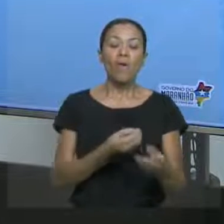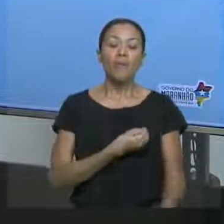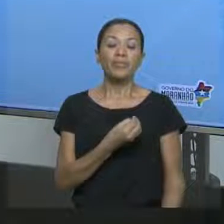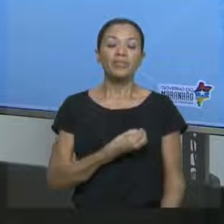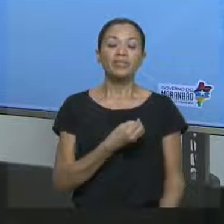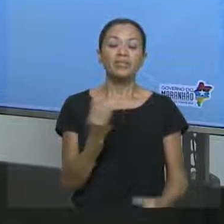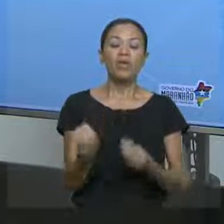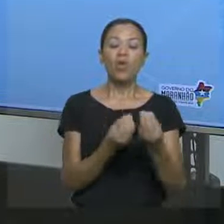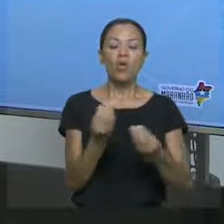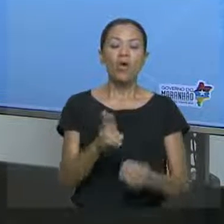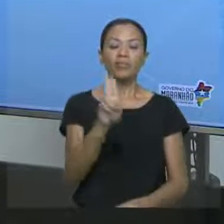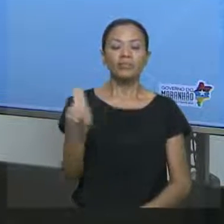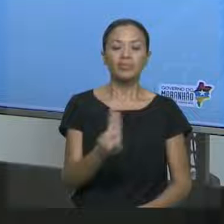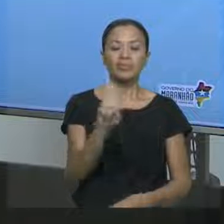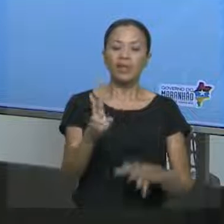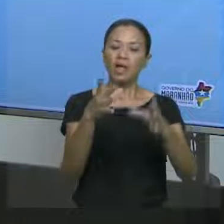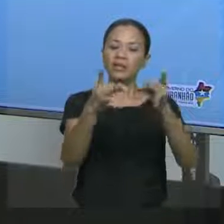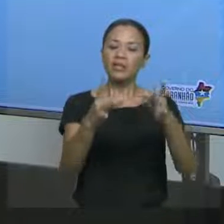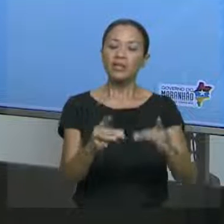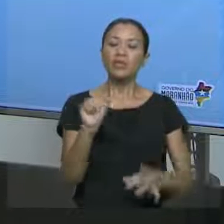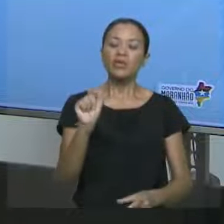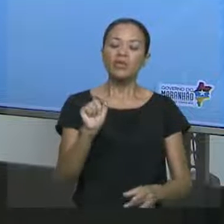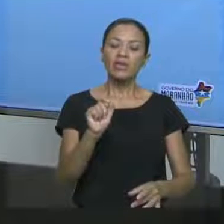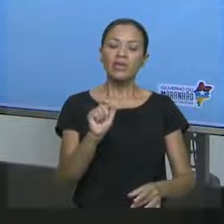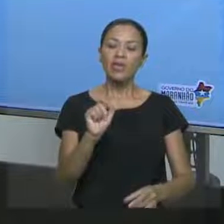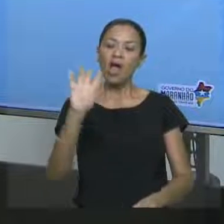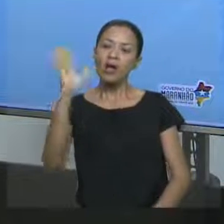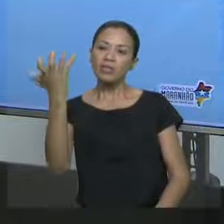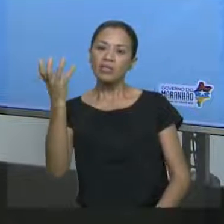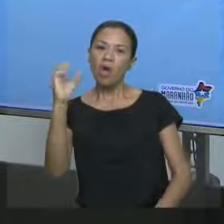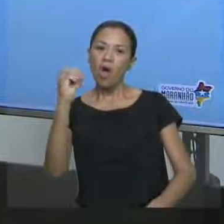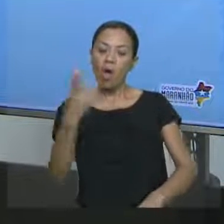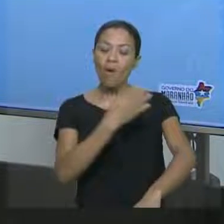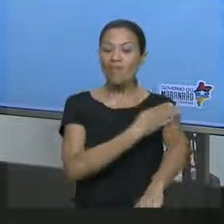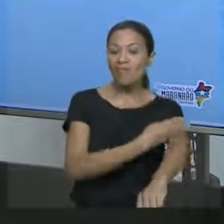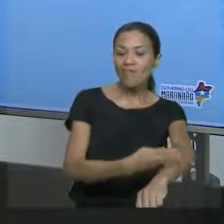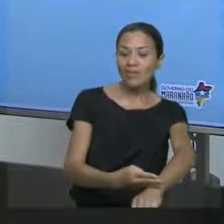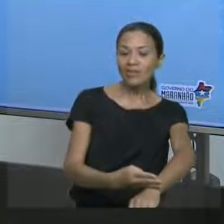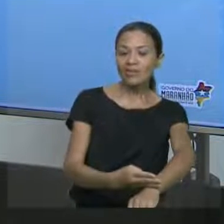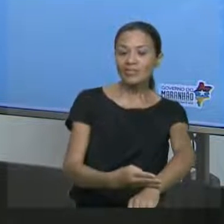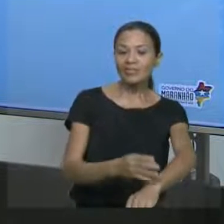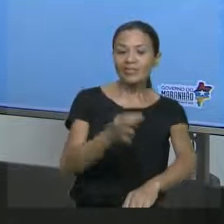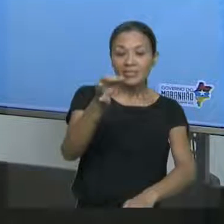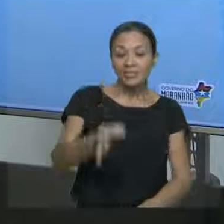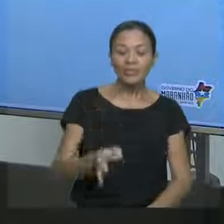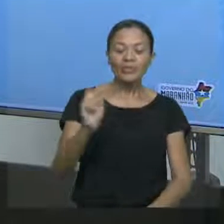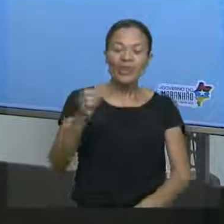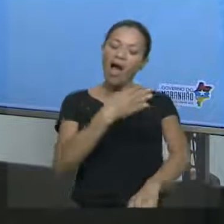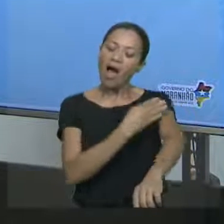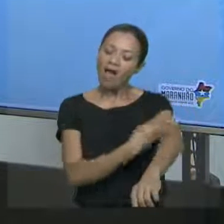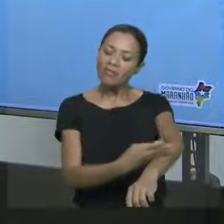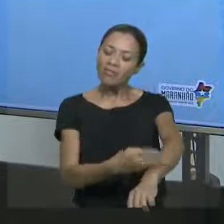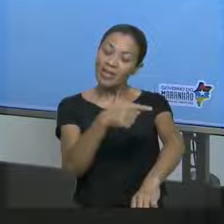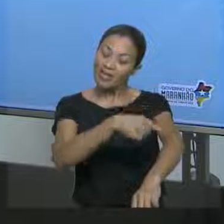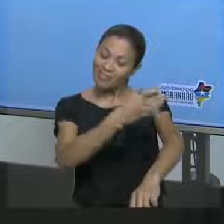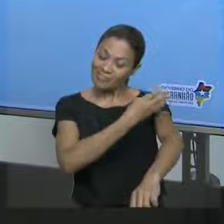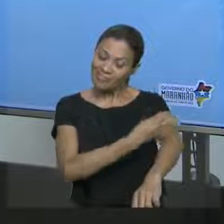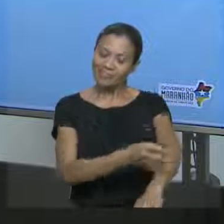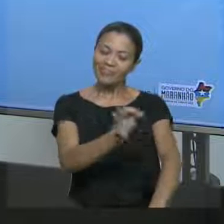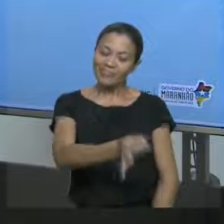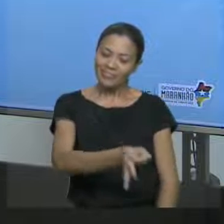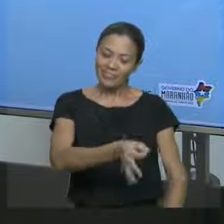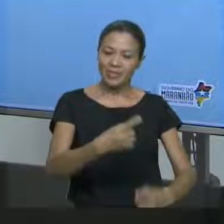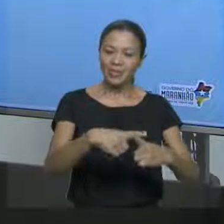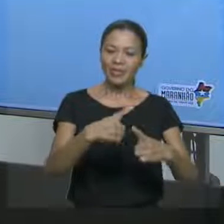nesse texto, ele foi usado para descrever o quê? Facts or habits. Acertou quem disse habits, hábitos. Tanto que foi colocado vários